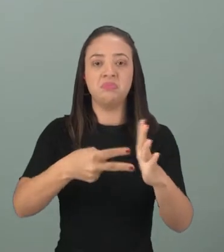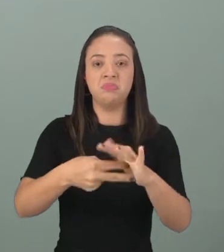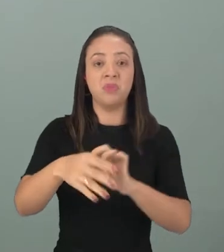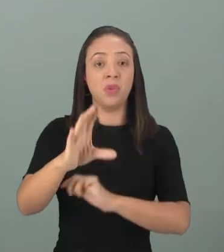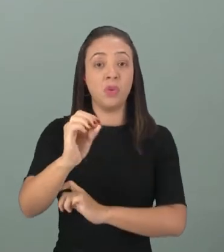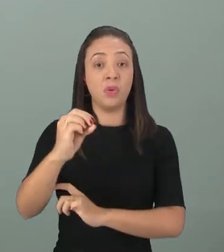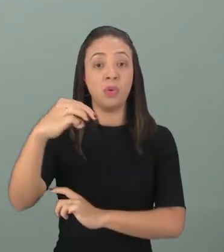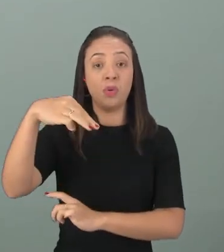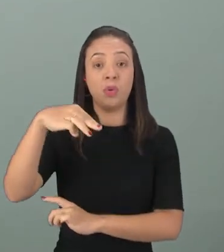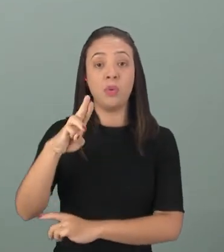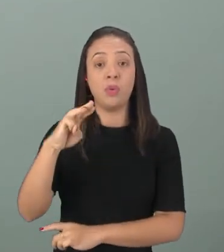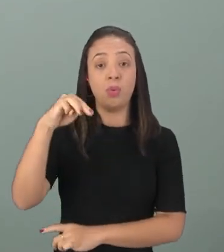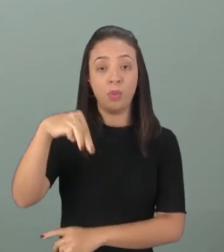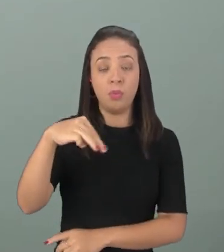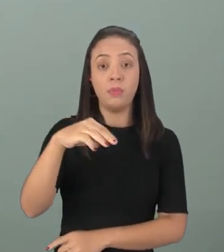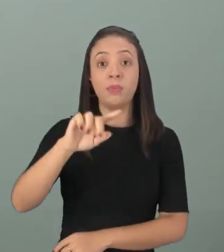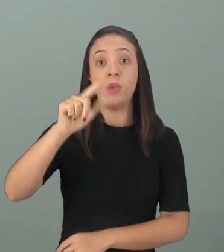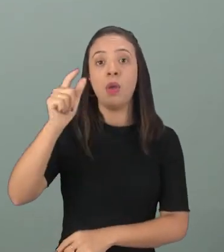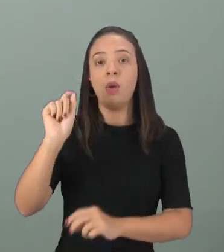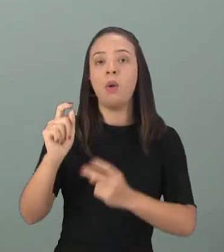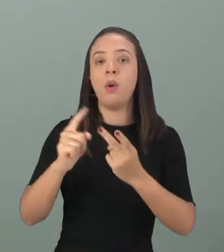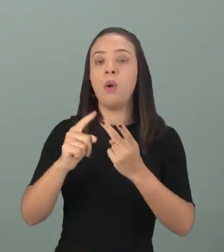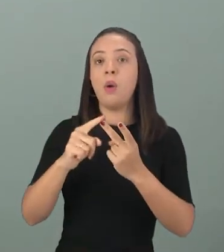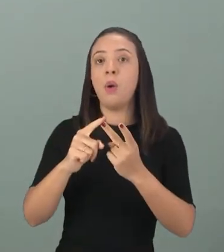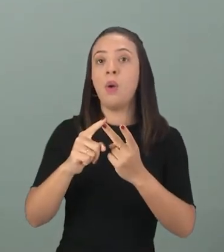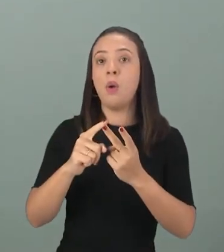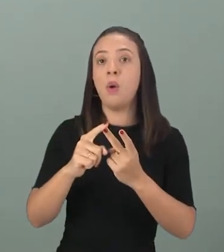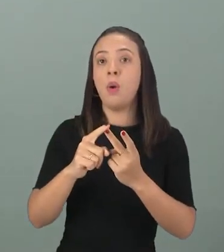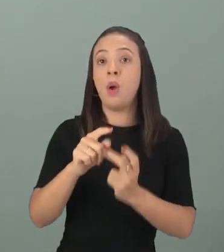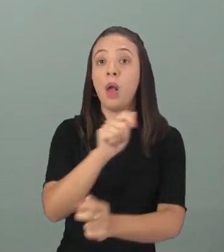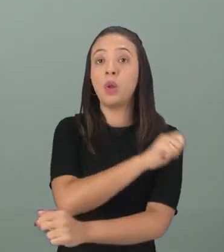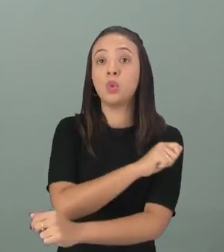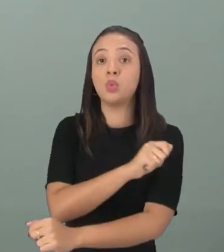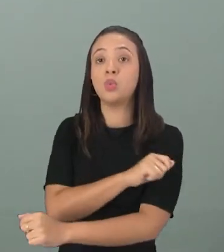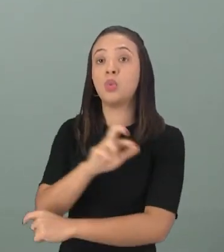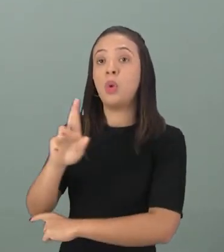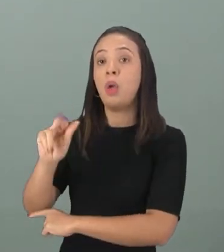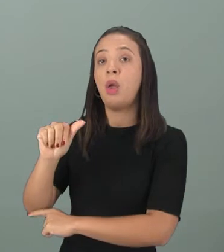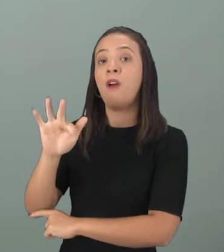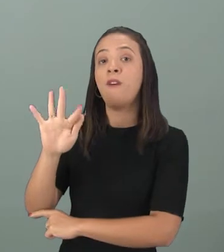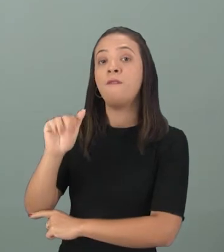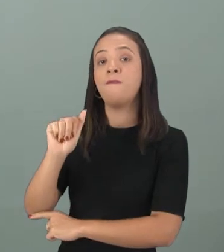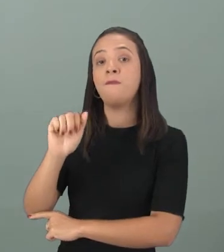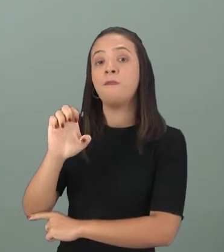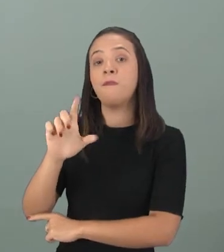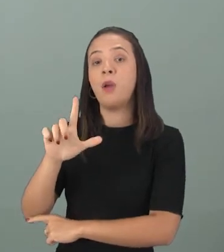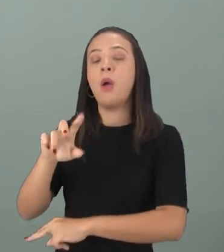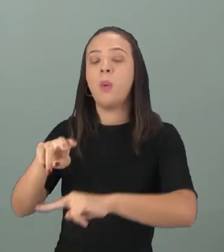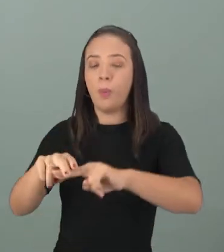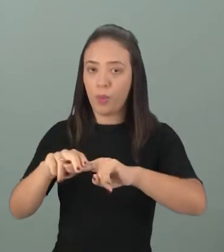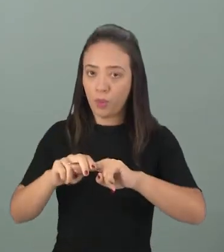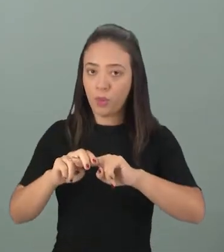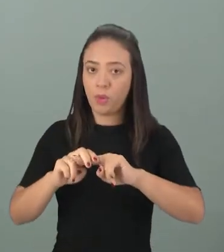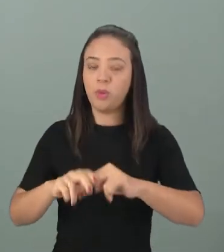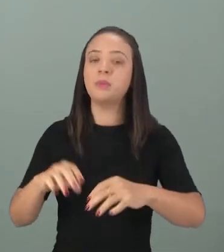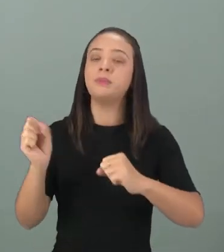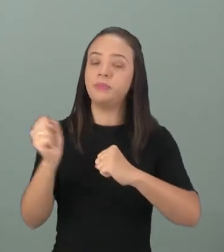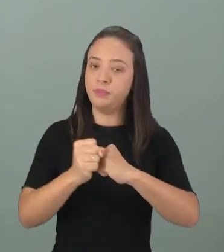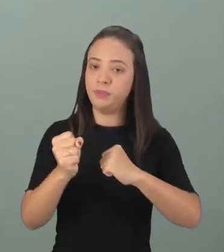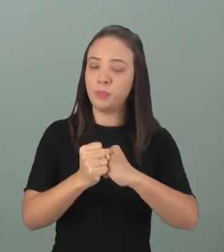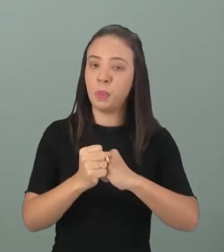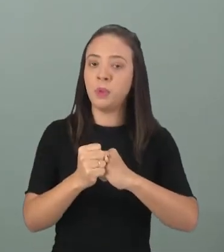tá? Mas, quando eu falo assim, Rafael, eu estou especificando qual é o aluno. Então, é o substantivo próprio. Porque eu estou